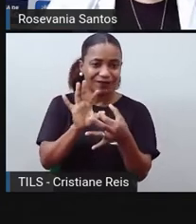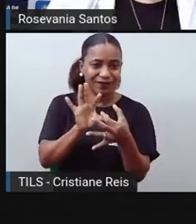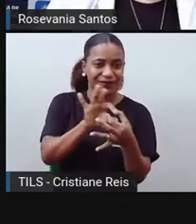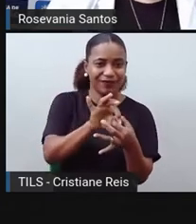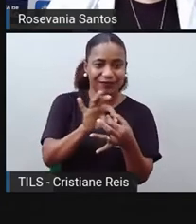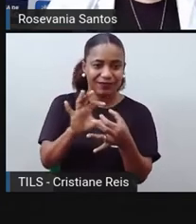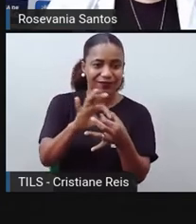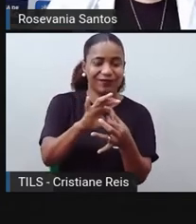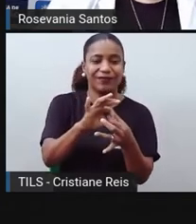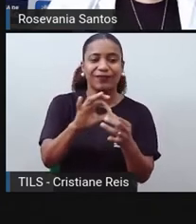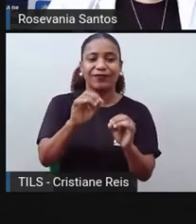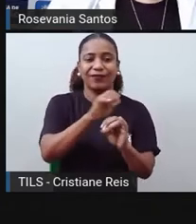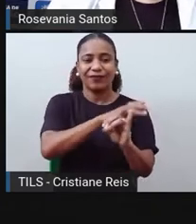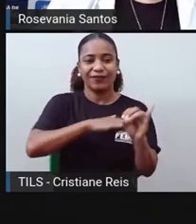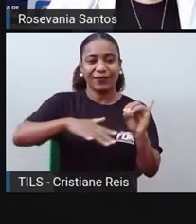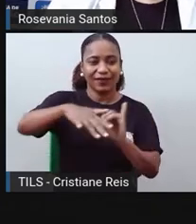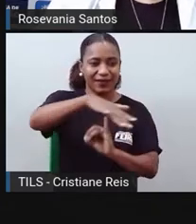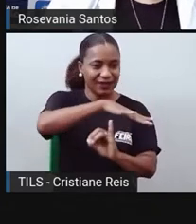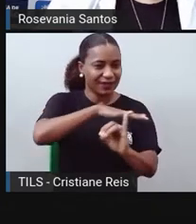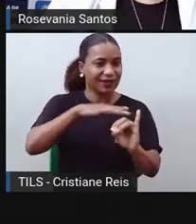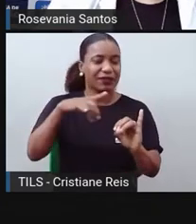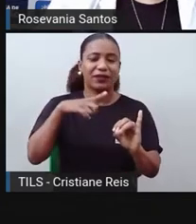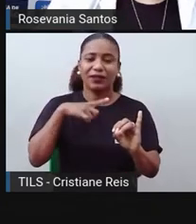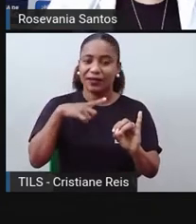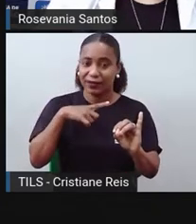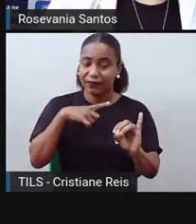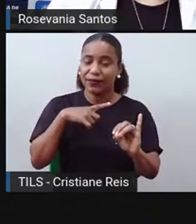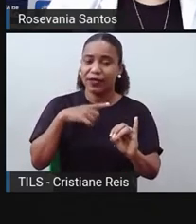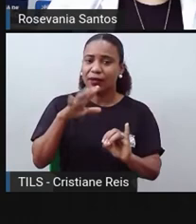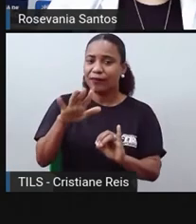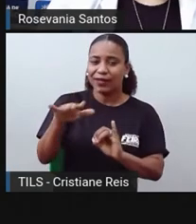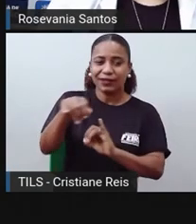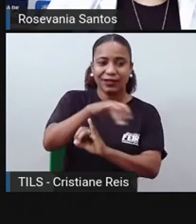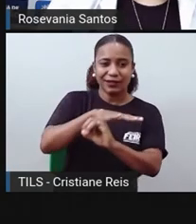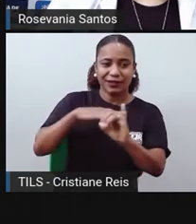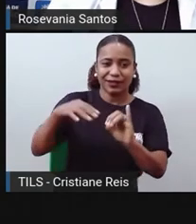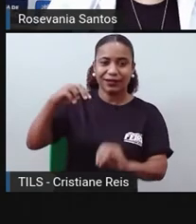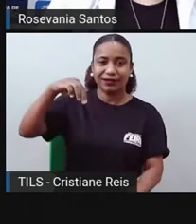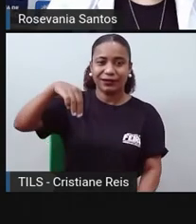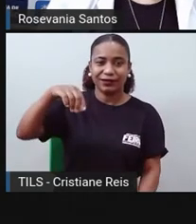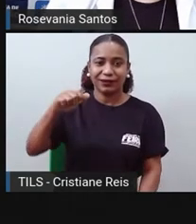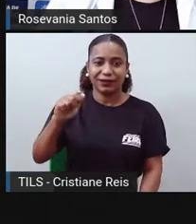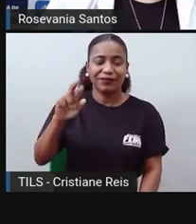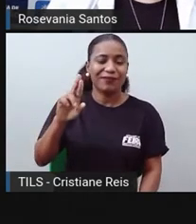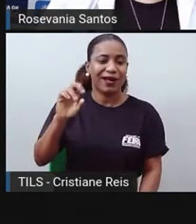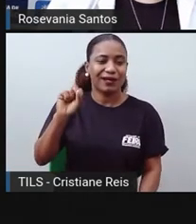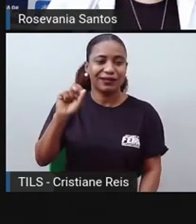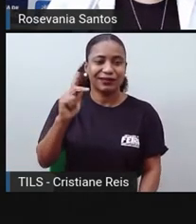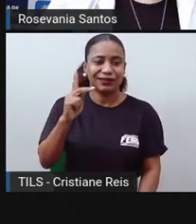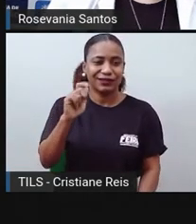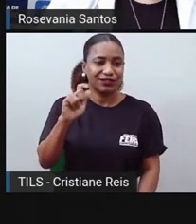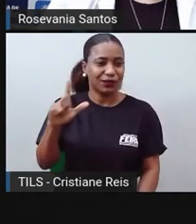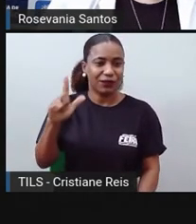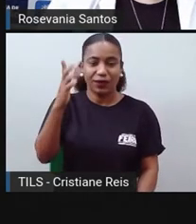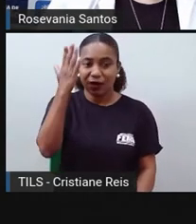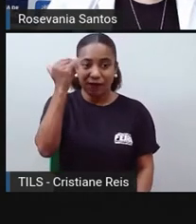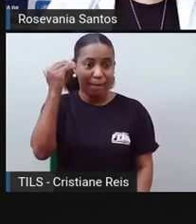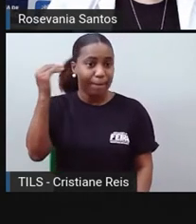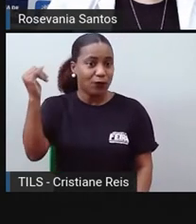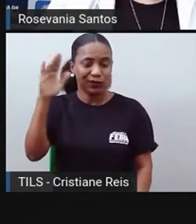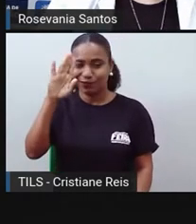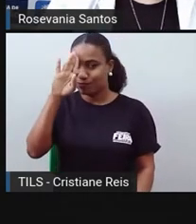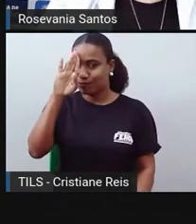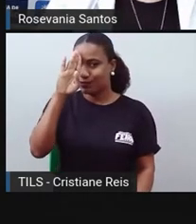Quiribati, desculpe. E aí, que acontece? As ilhas Marcha são, bora dizer assim, Uma das mais famosas dessa da Microné, que são as